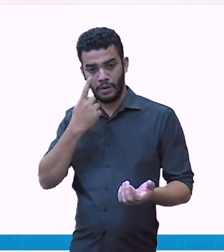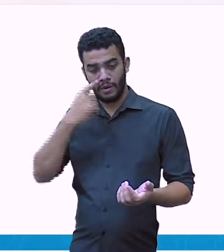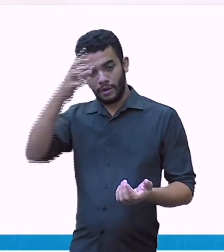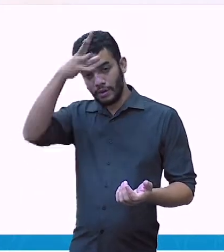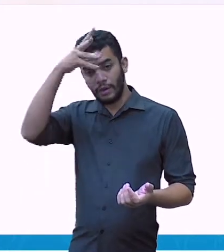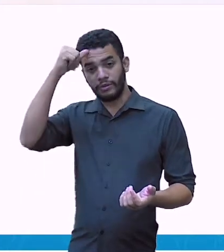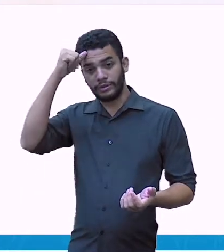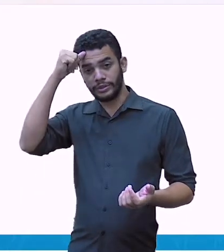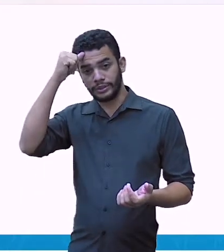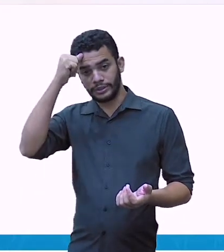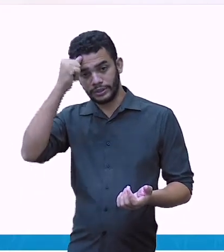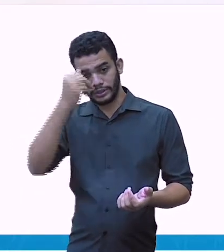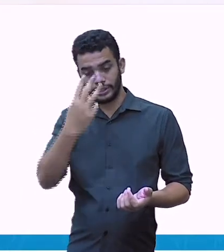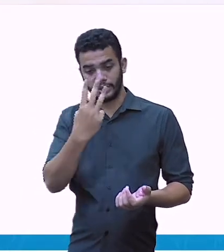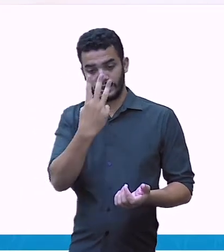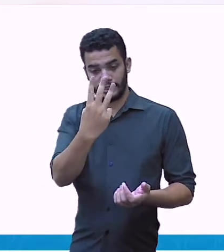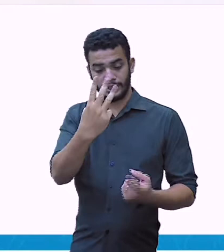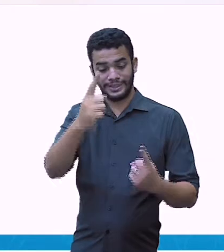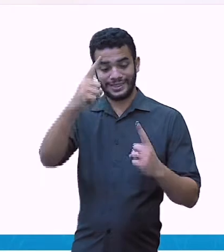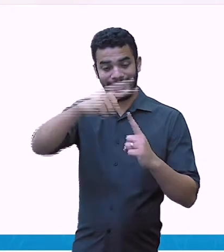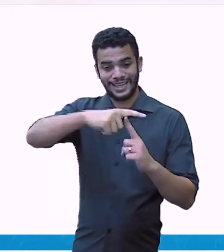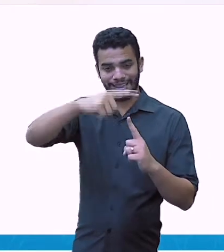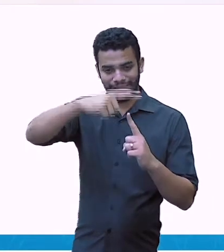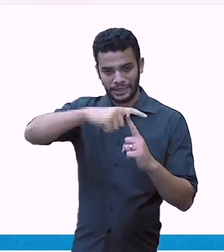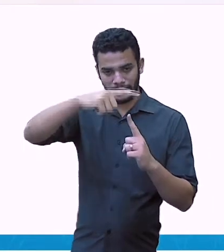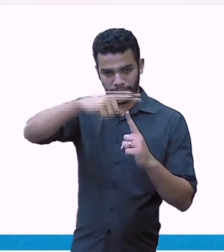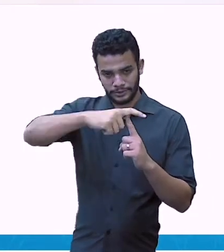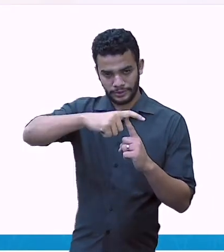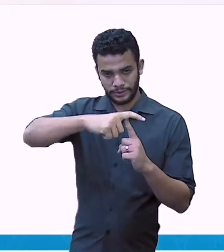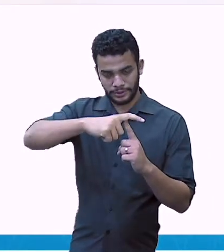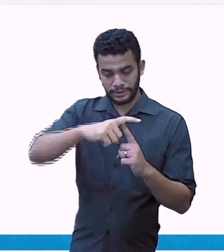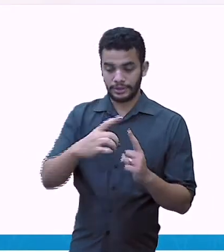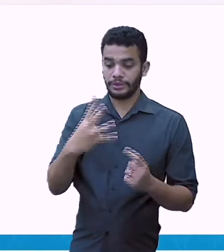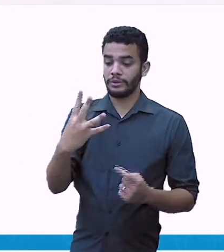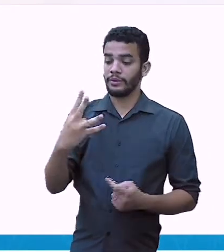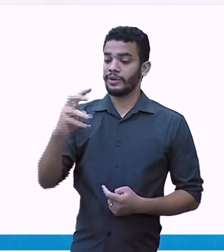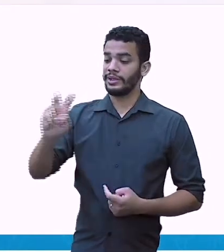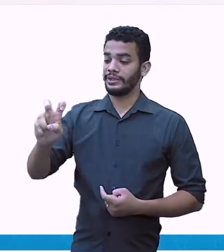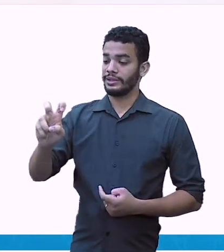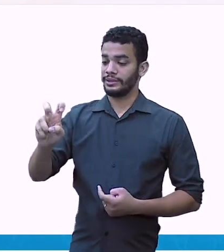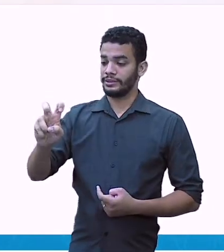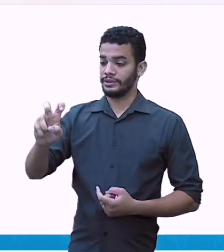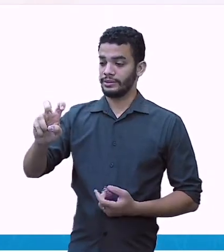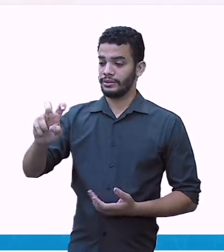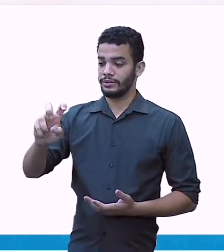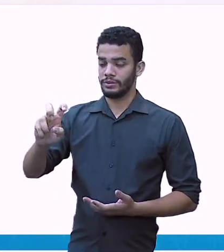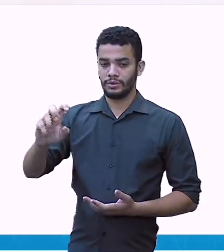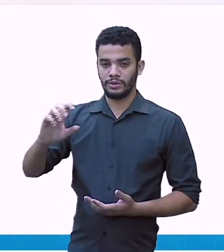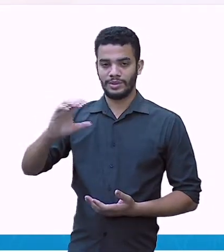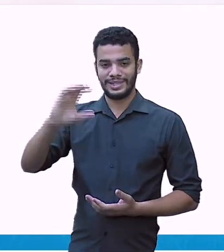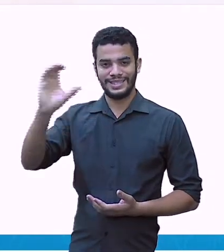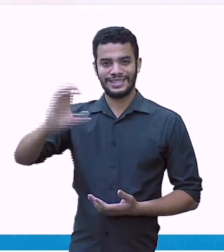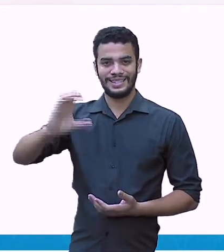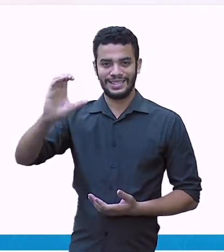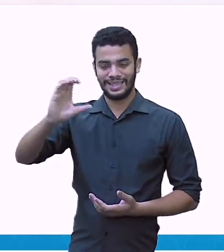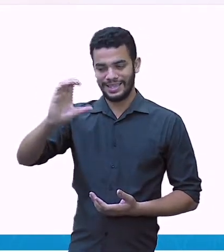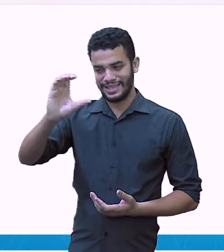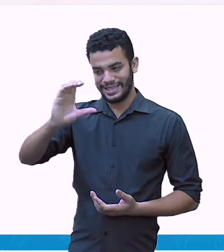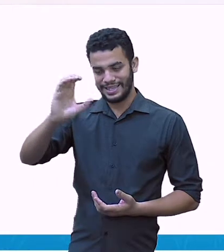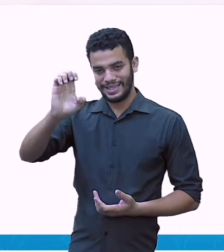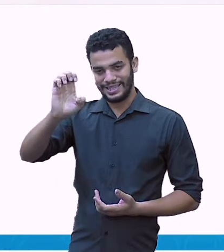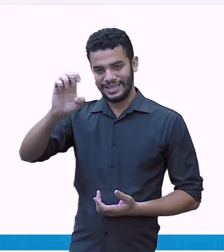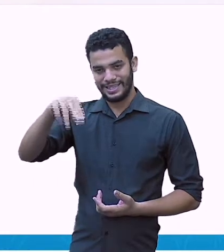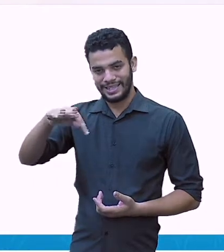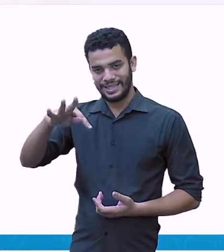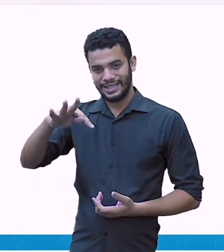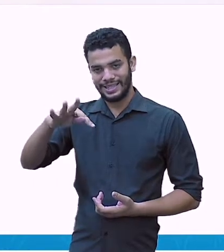desse número. Então, eu tenho três inteiros e quarenta e cinco centésimos. Por que centésimos?